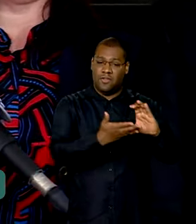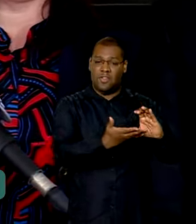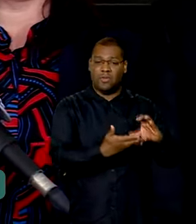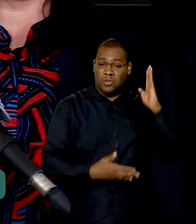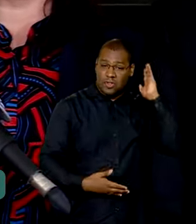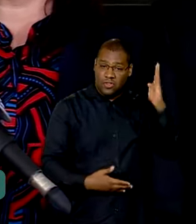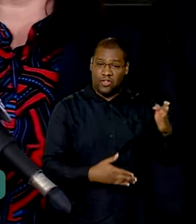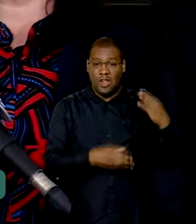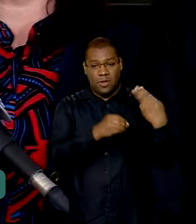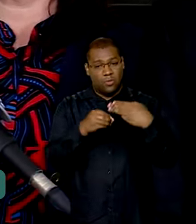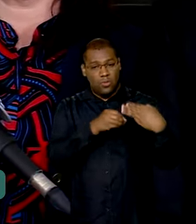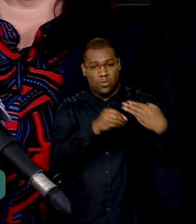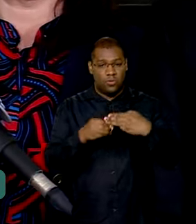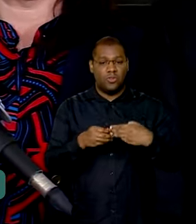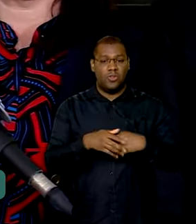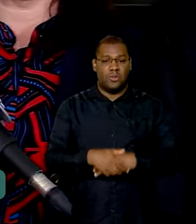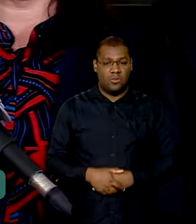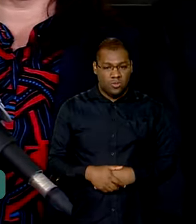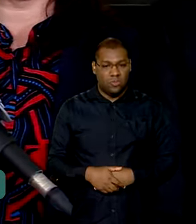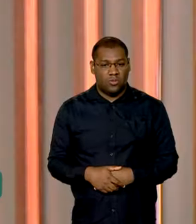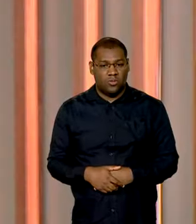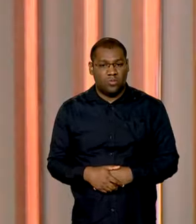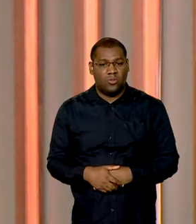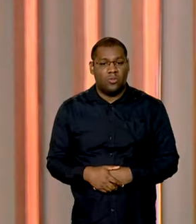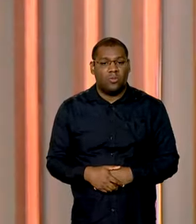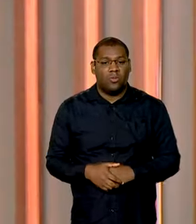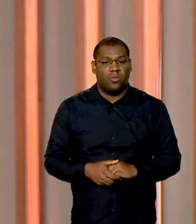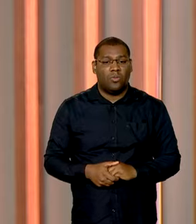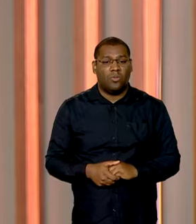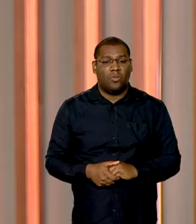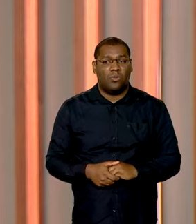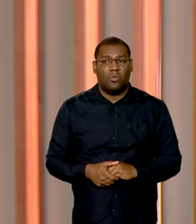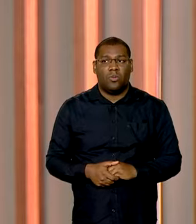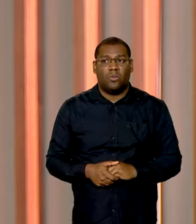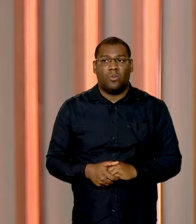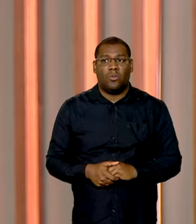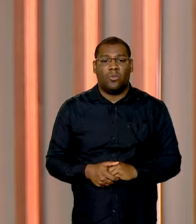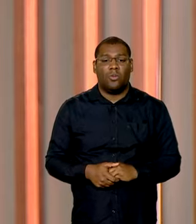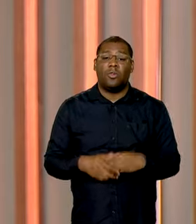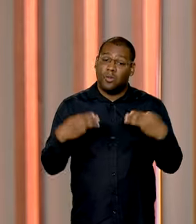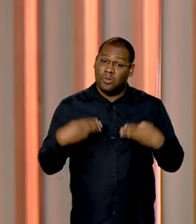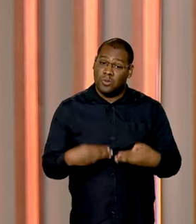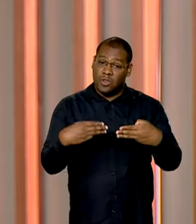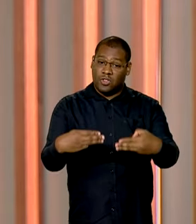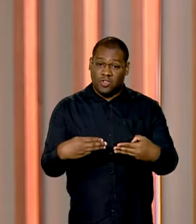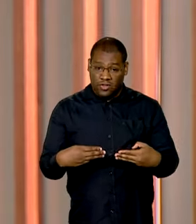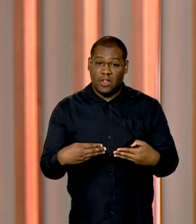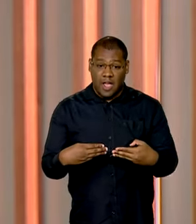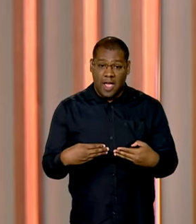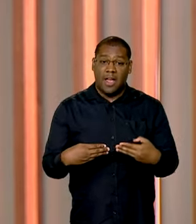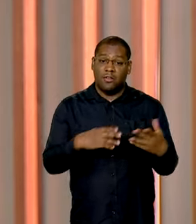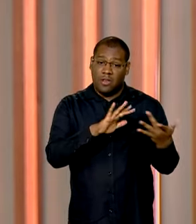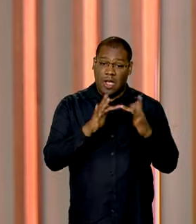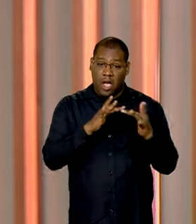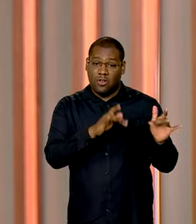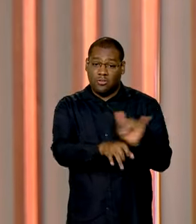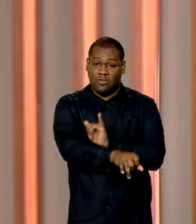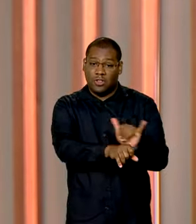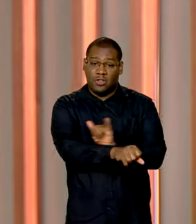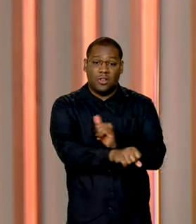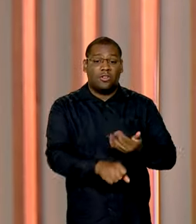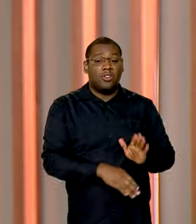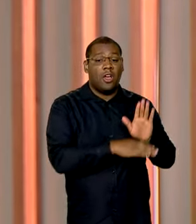Estado, com a velocidade muito maior. E a mobilização nos ministérios para socorrer o Rio Grande do Sul é